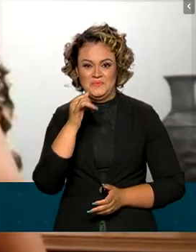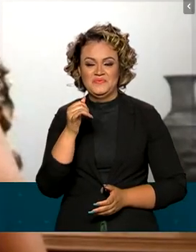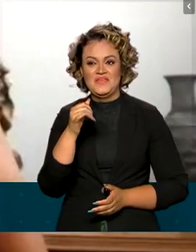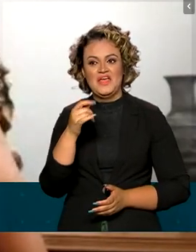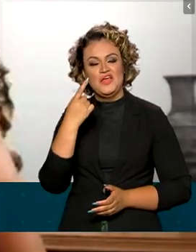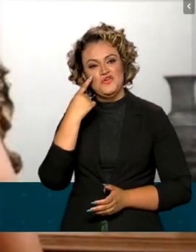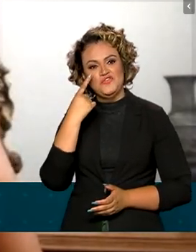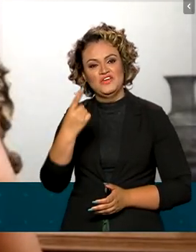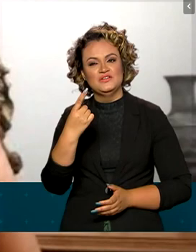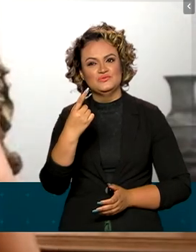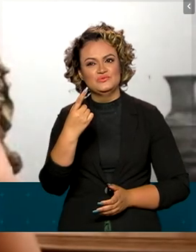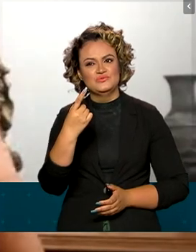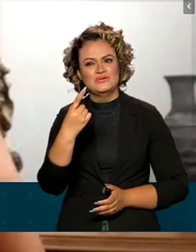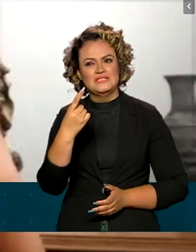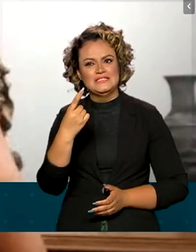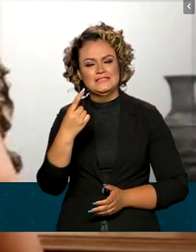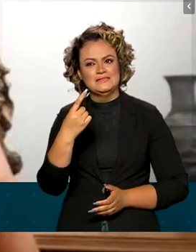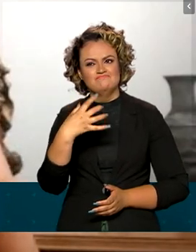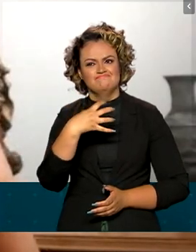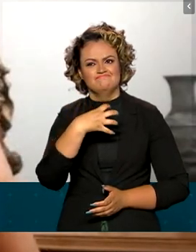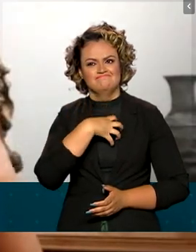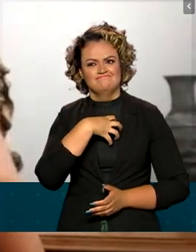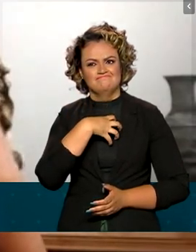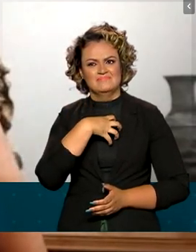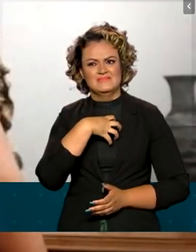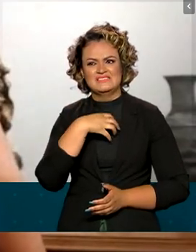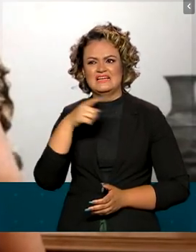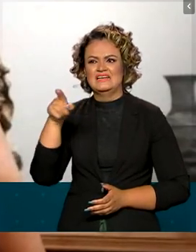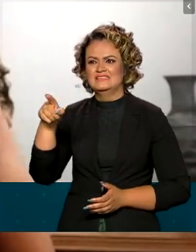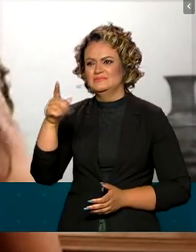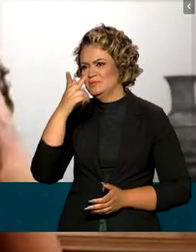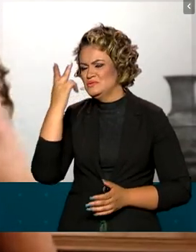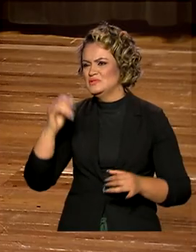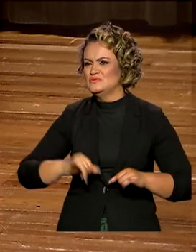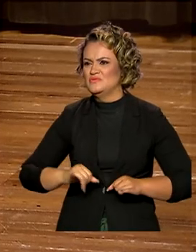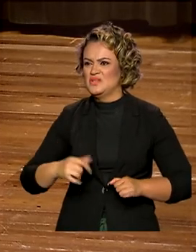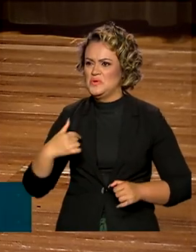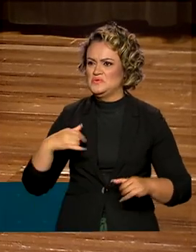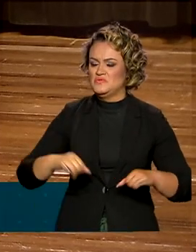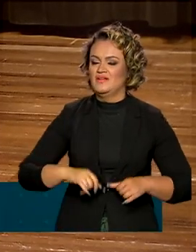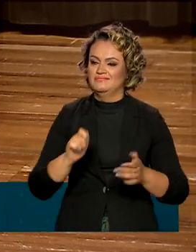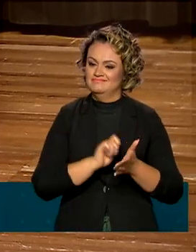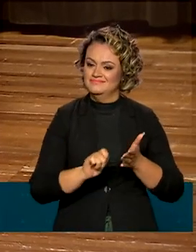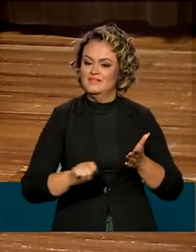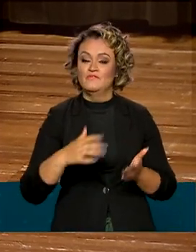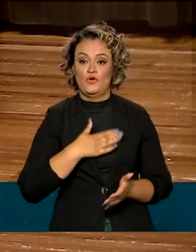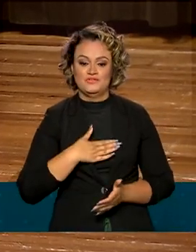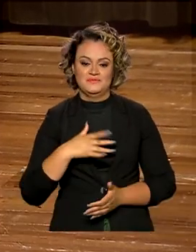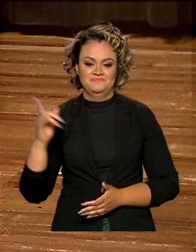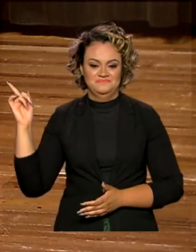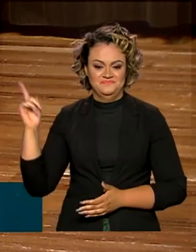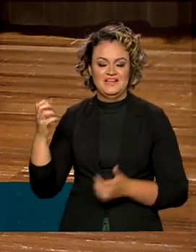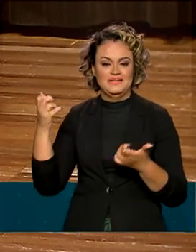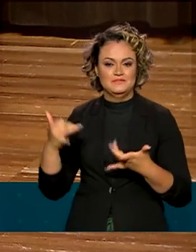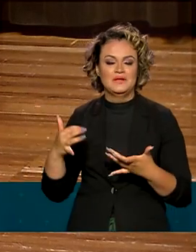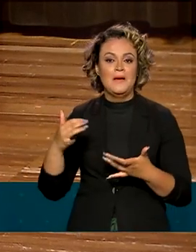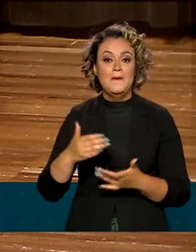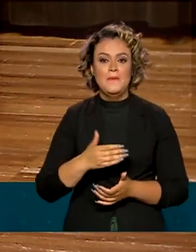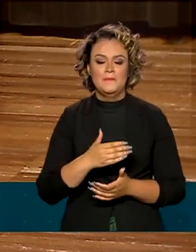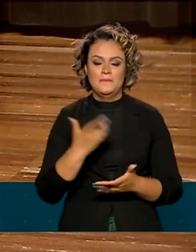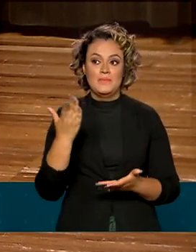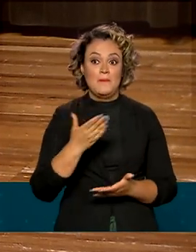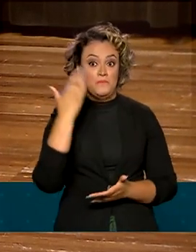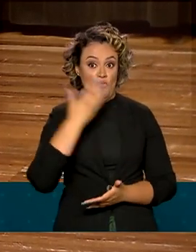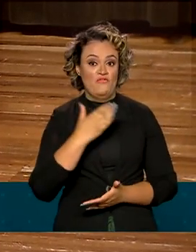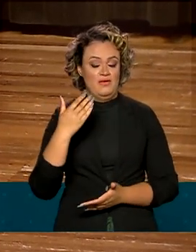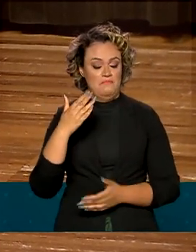assisto aquilo, me toca, vira uma poesia, uma coisa que prejudica a mim mesma. Para comprovar que uma obra é daquele autor ou artista,